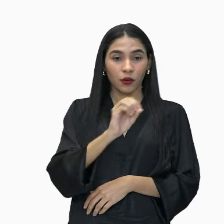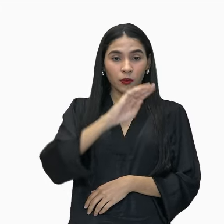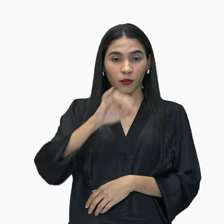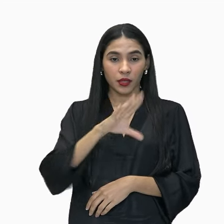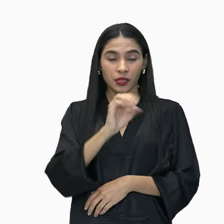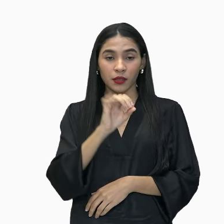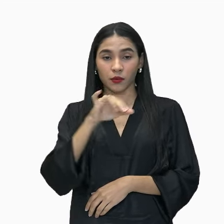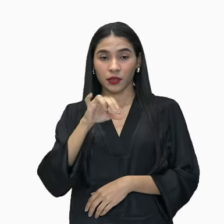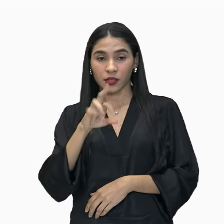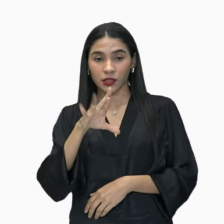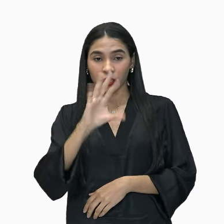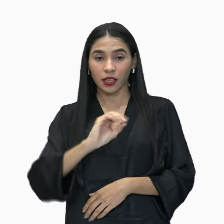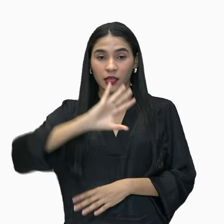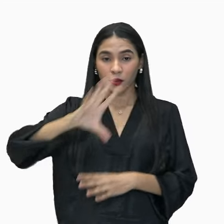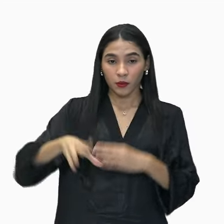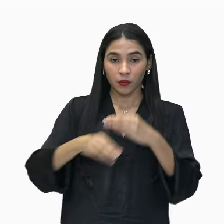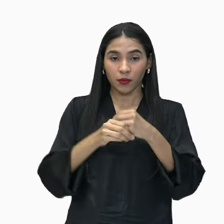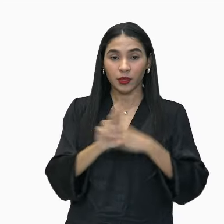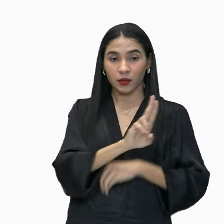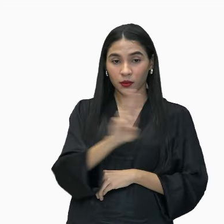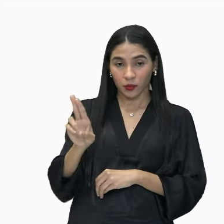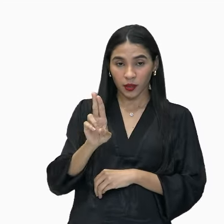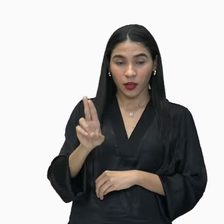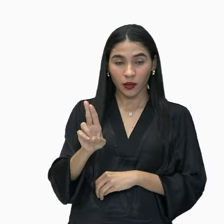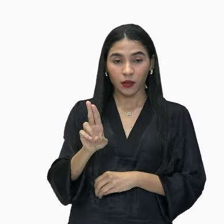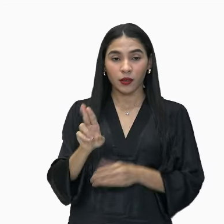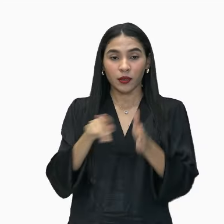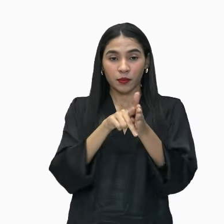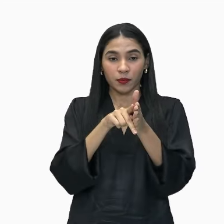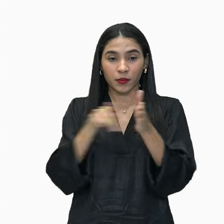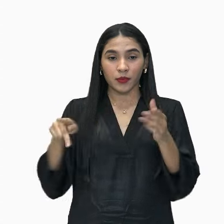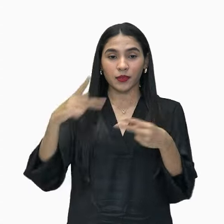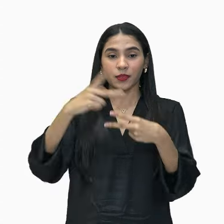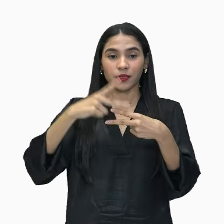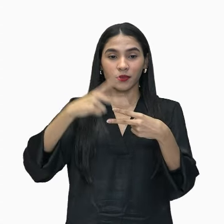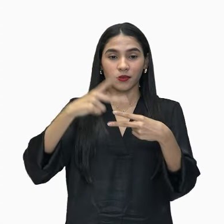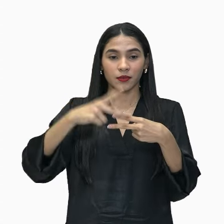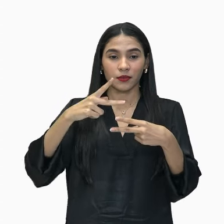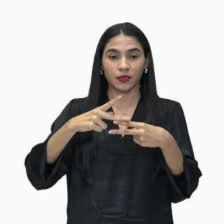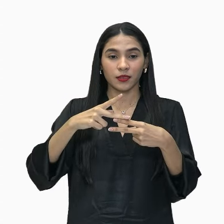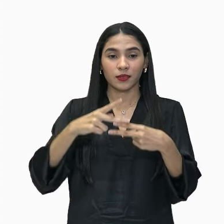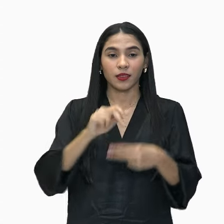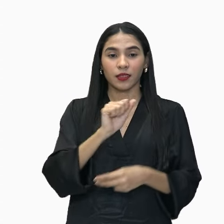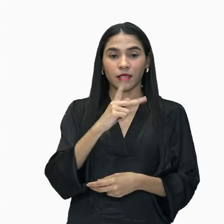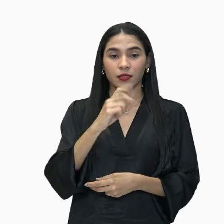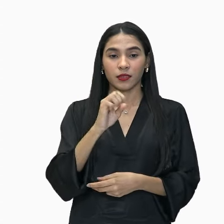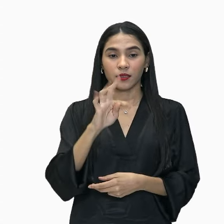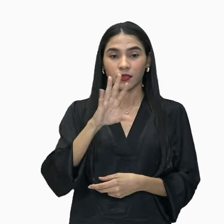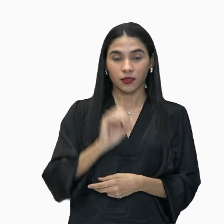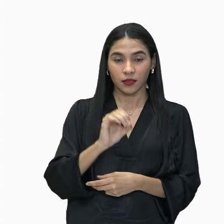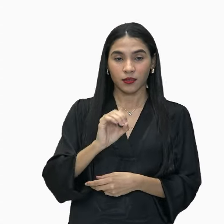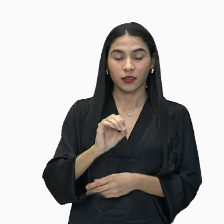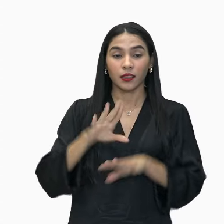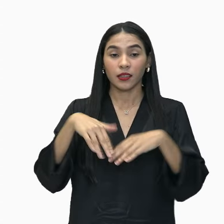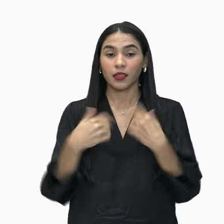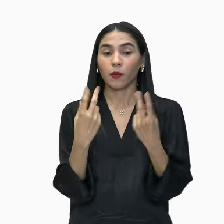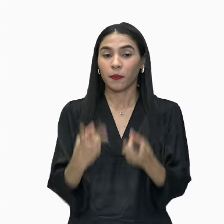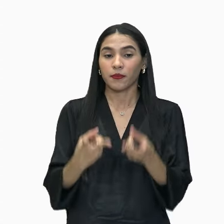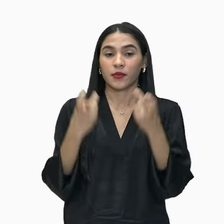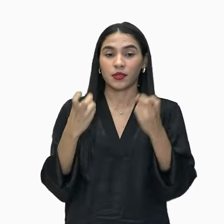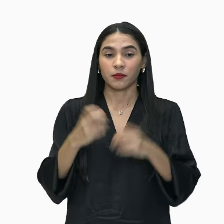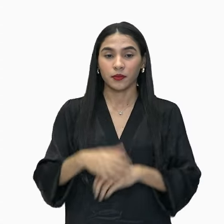indireto, complemento nominal, predicativo e aposto. então, gente,